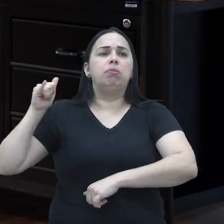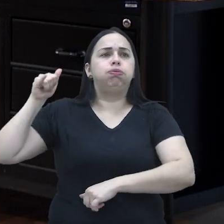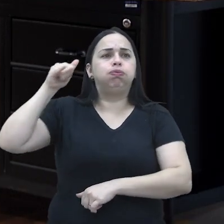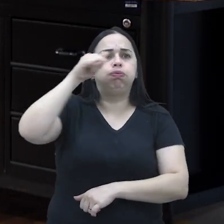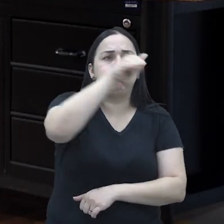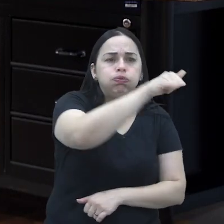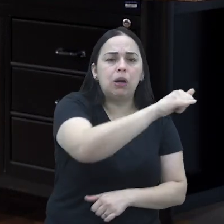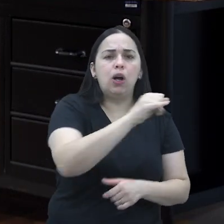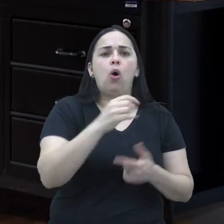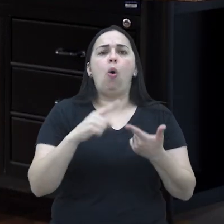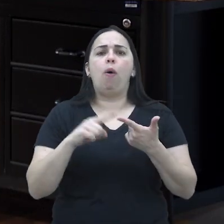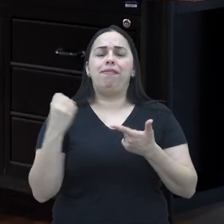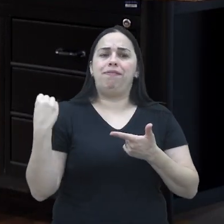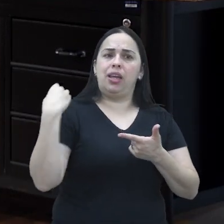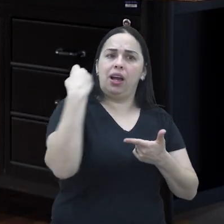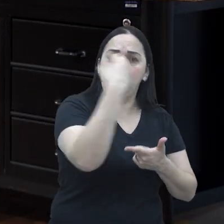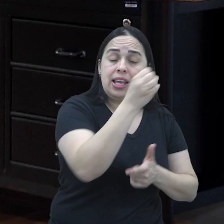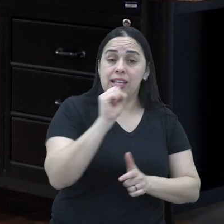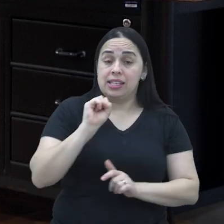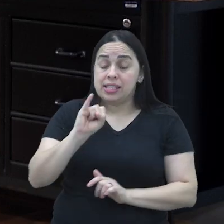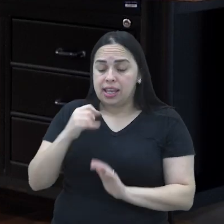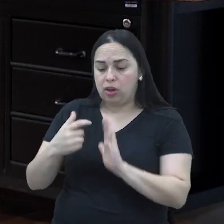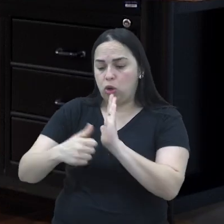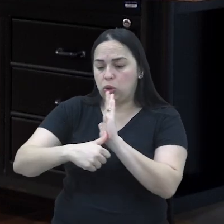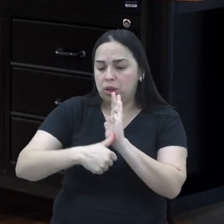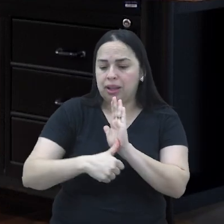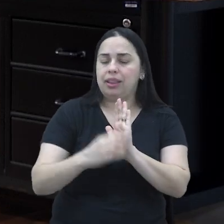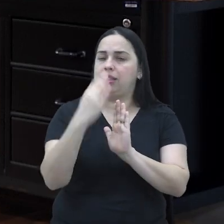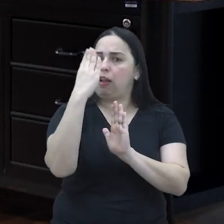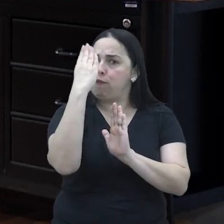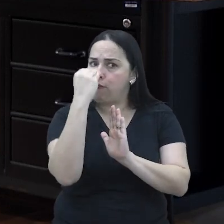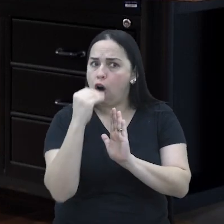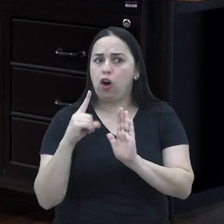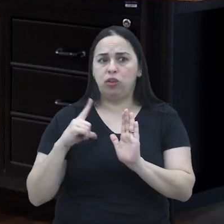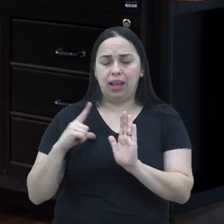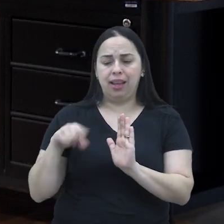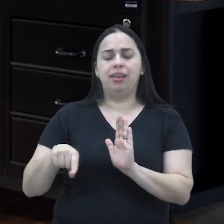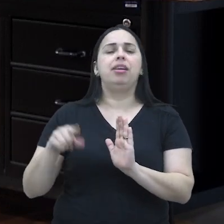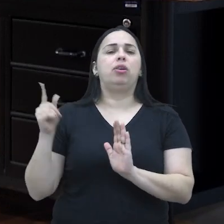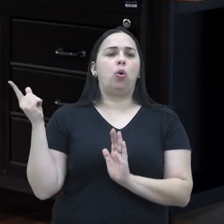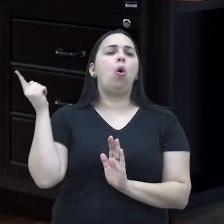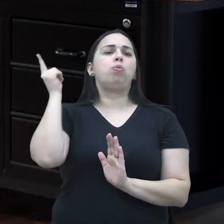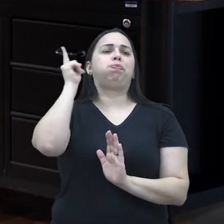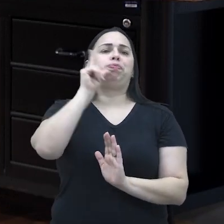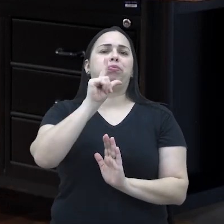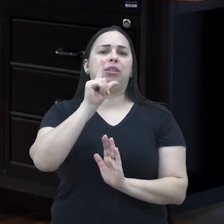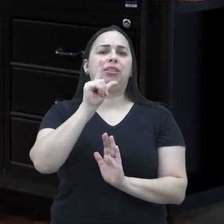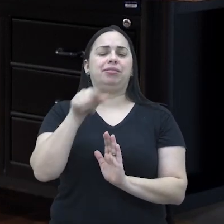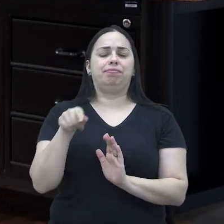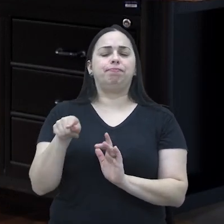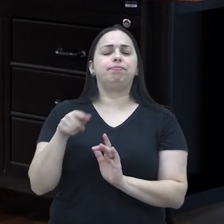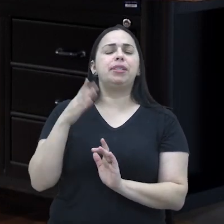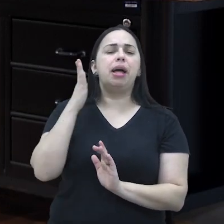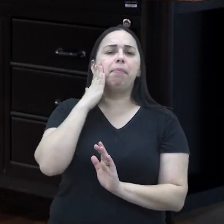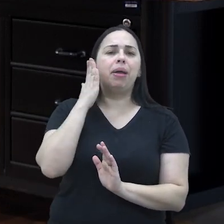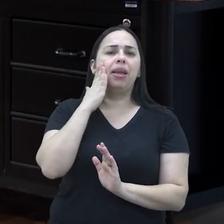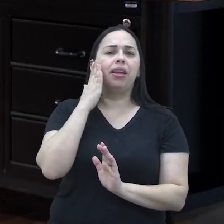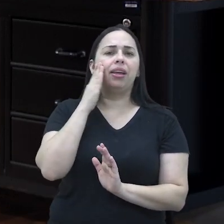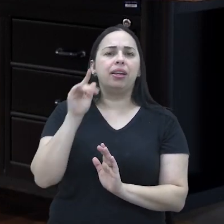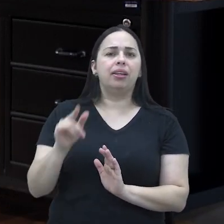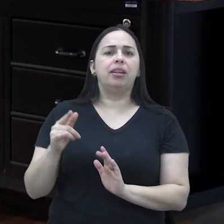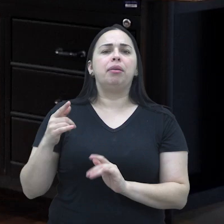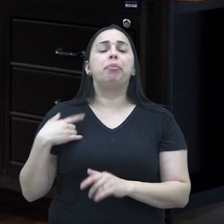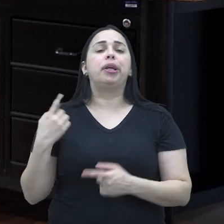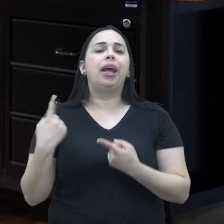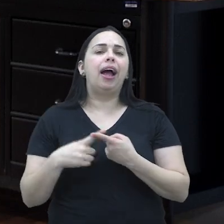viagem com uma criança, por exemplo, então, se você tem um documento do RG com a fotinho, com a digital, você consegue